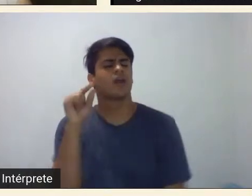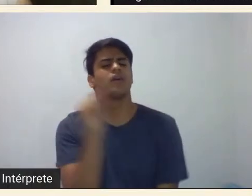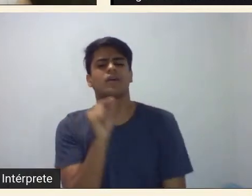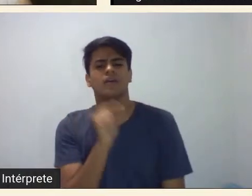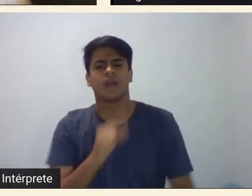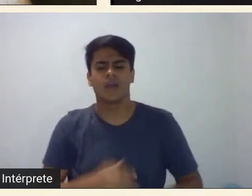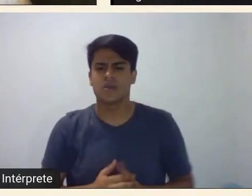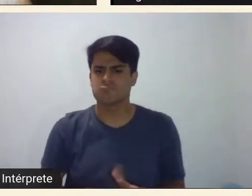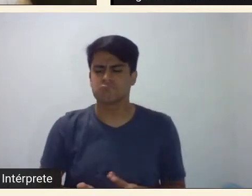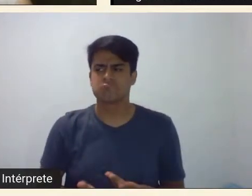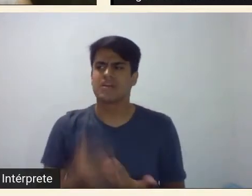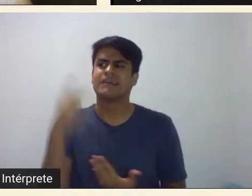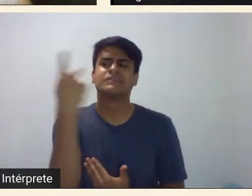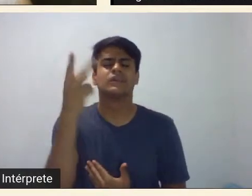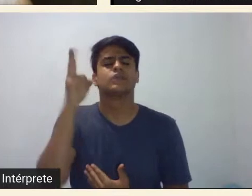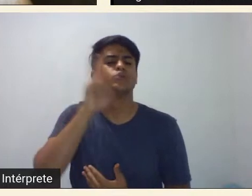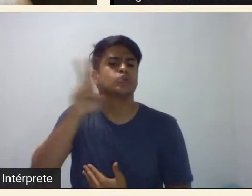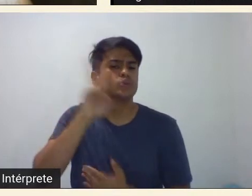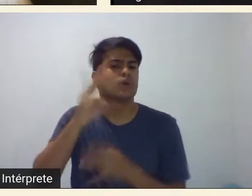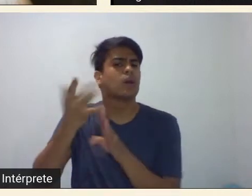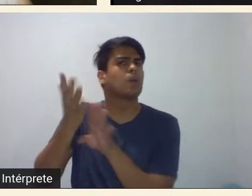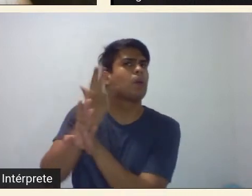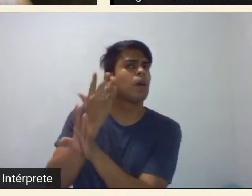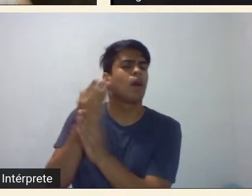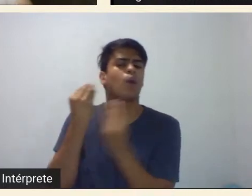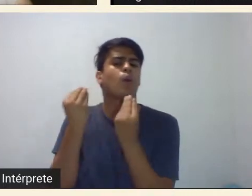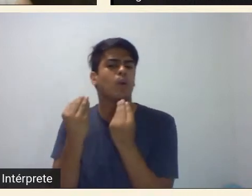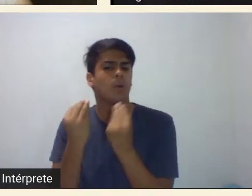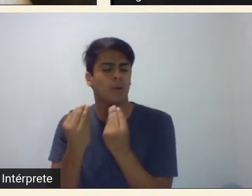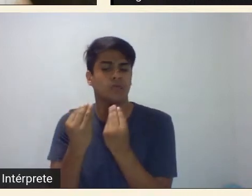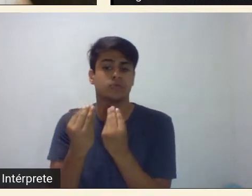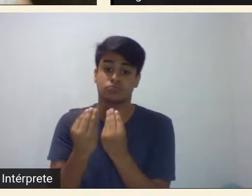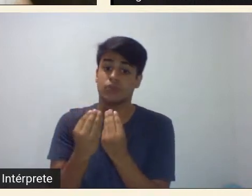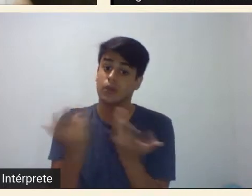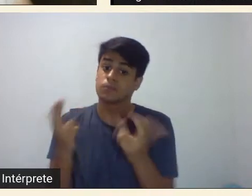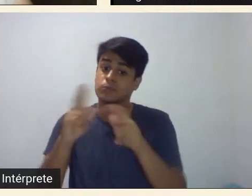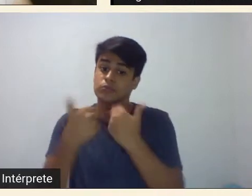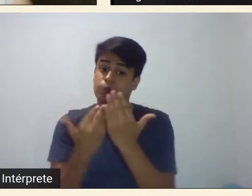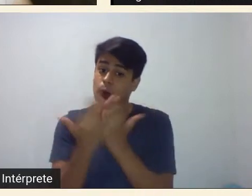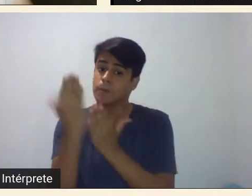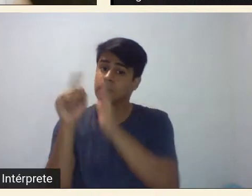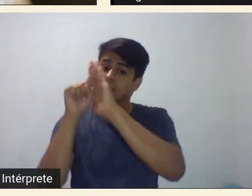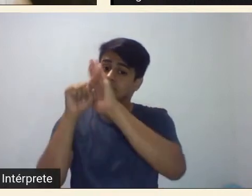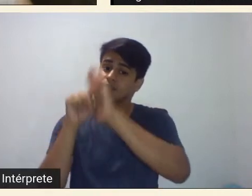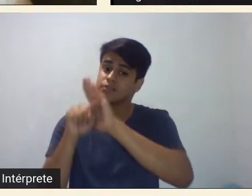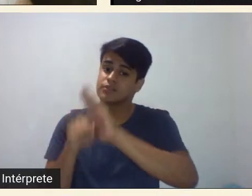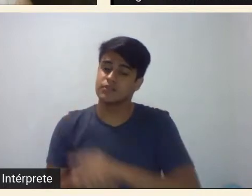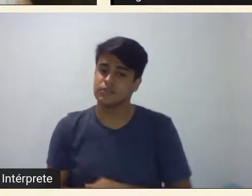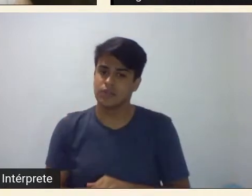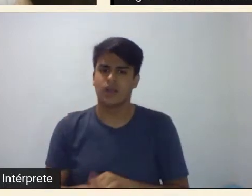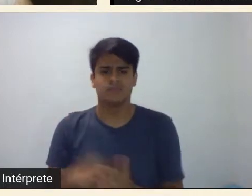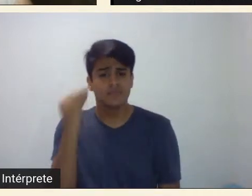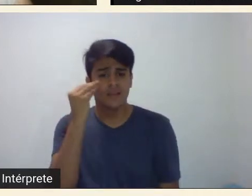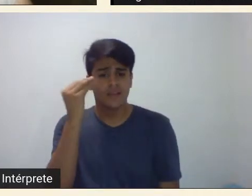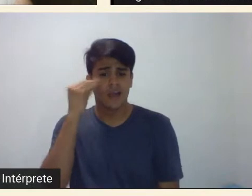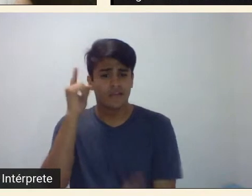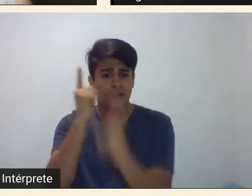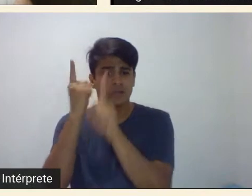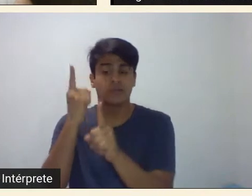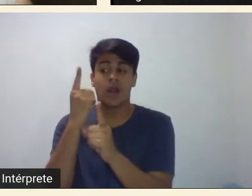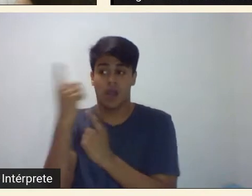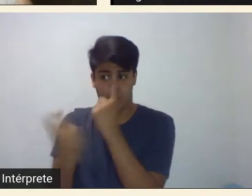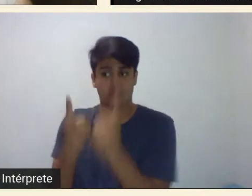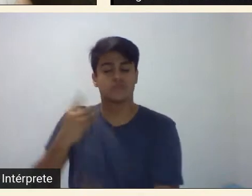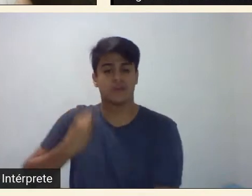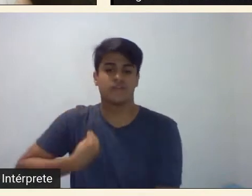procedência deles e isso daí me levou a começar a fazer a pesquisa e eu procurava os artistas que ainda estavam vivos